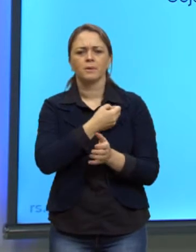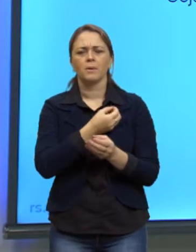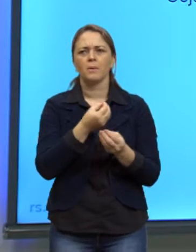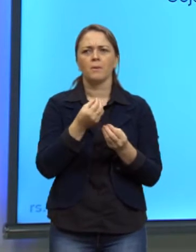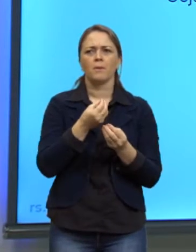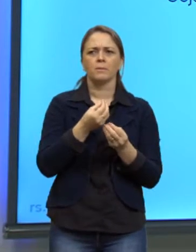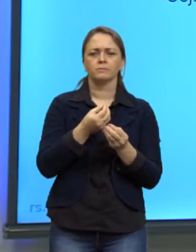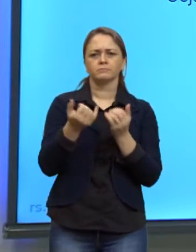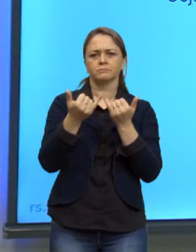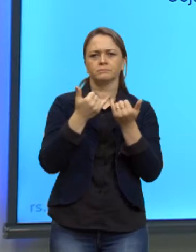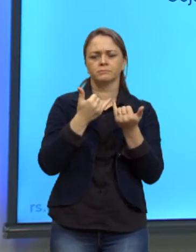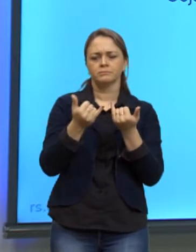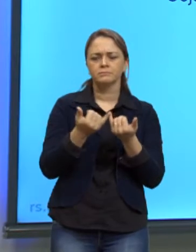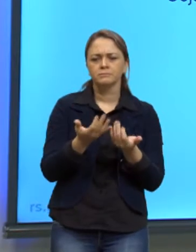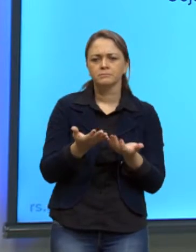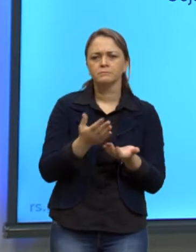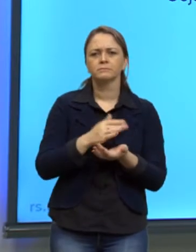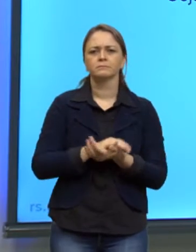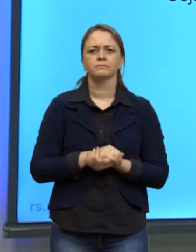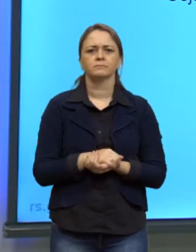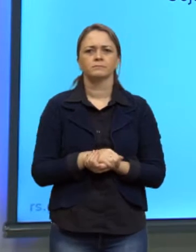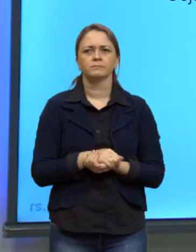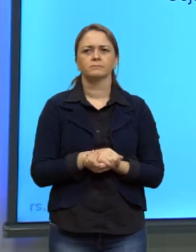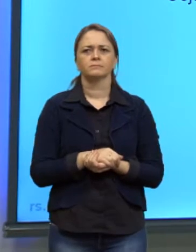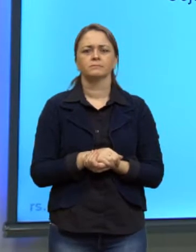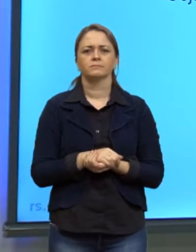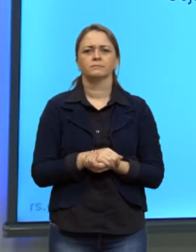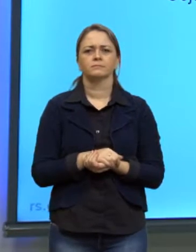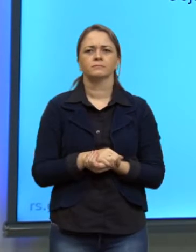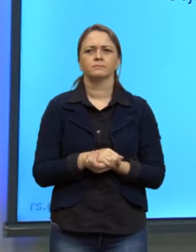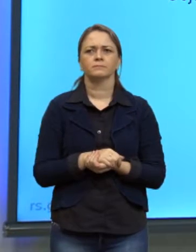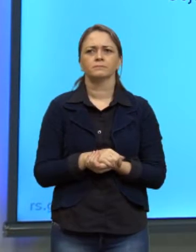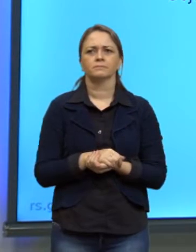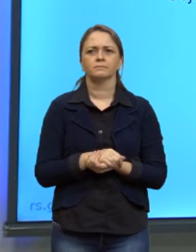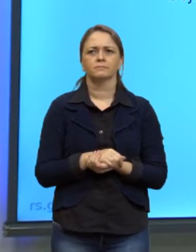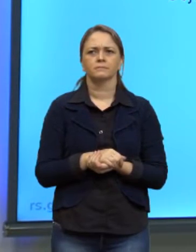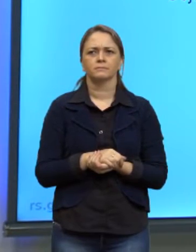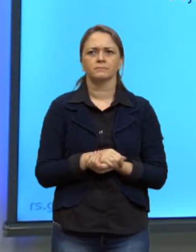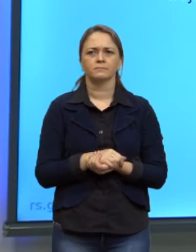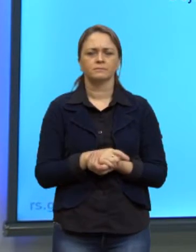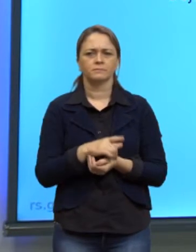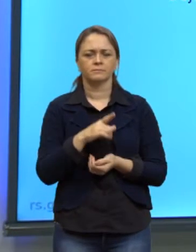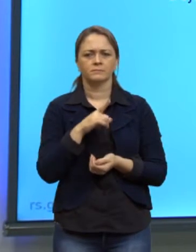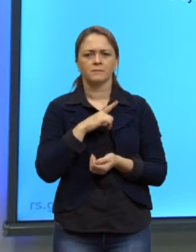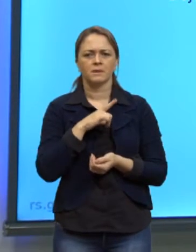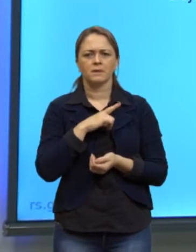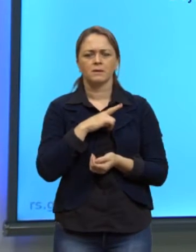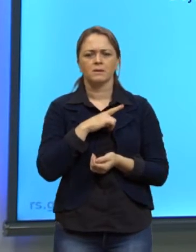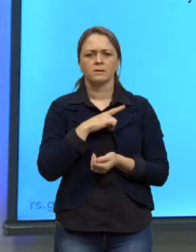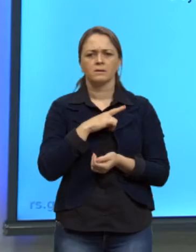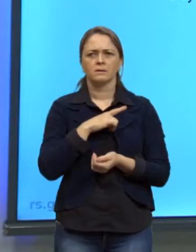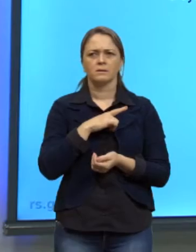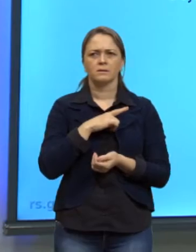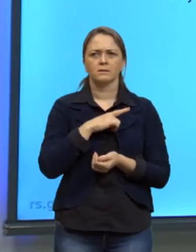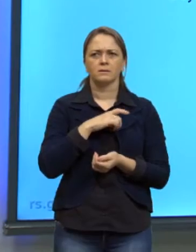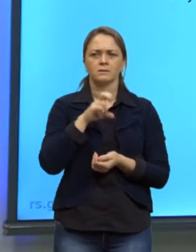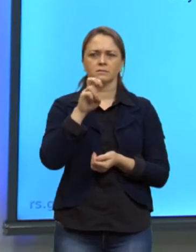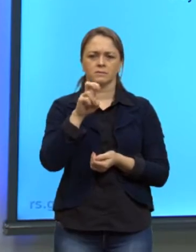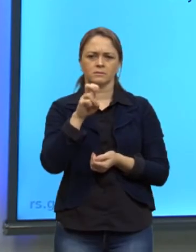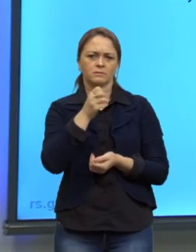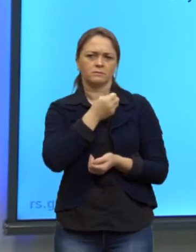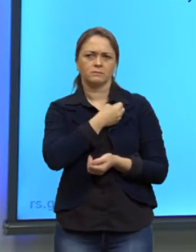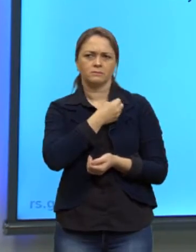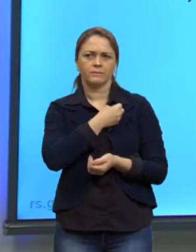Vamos a um exemplo. Tenho aqui um termo da PA, 5, e o sucessor é